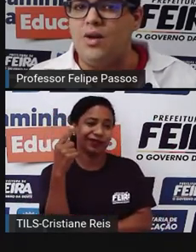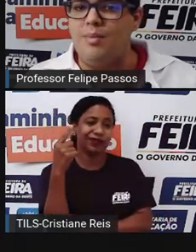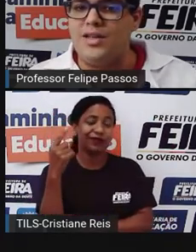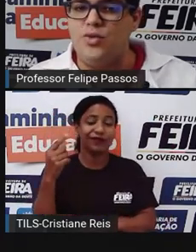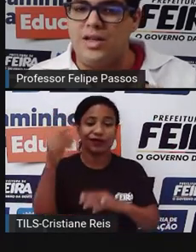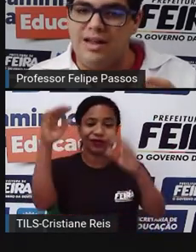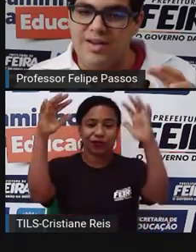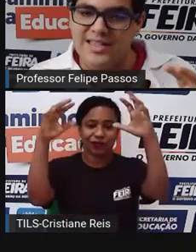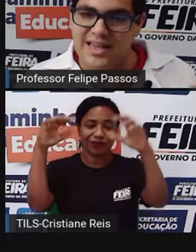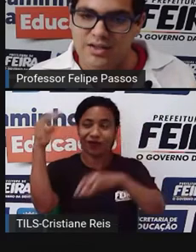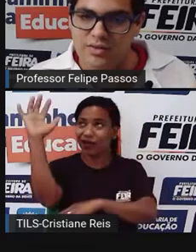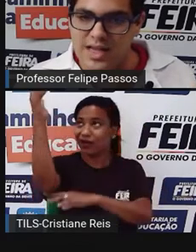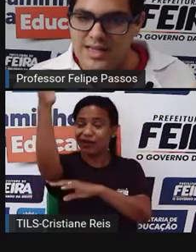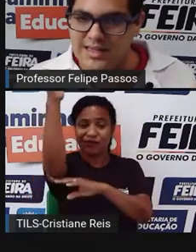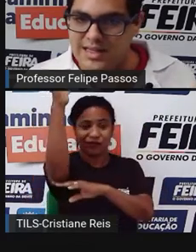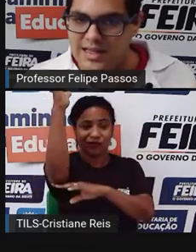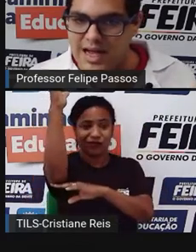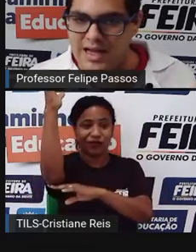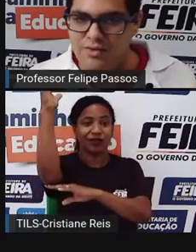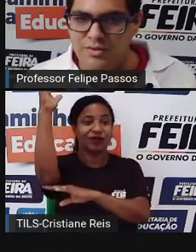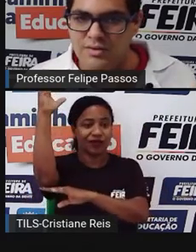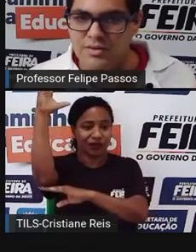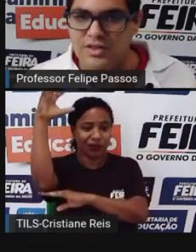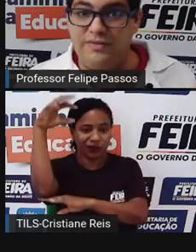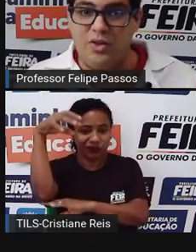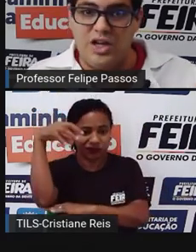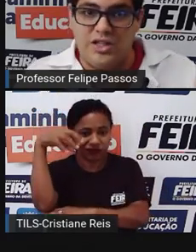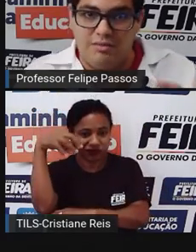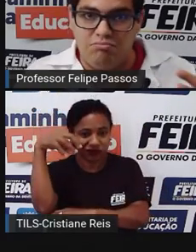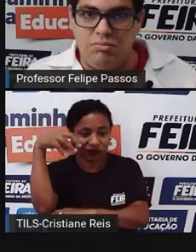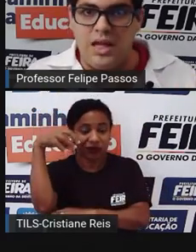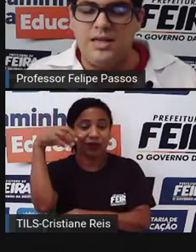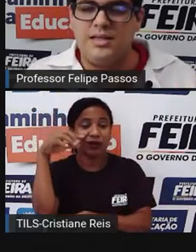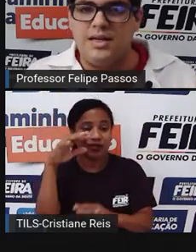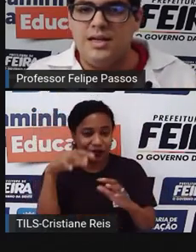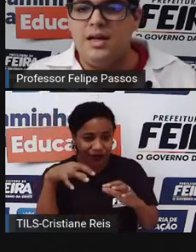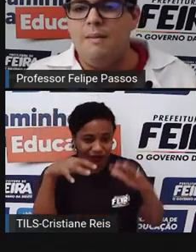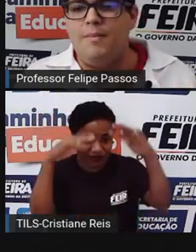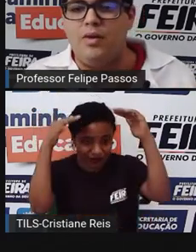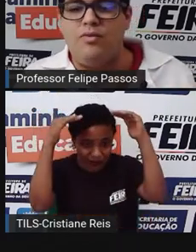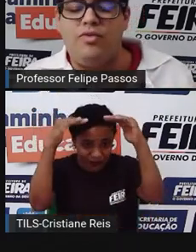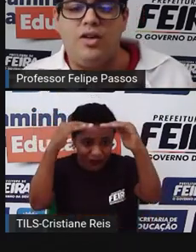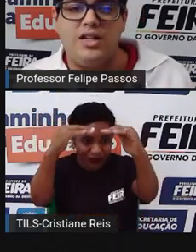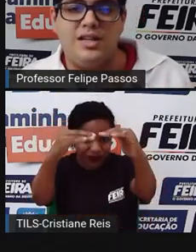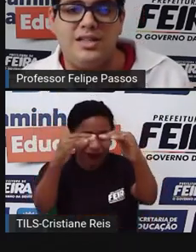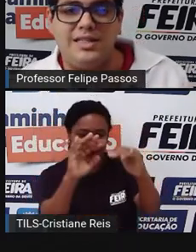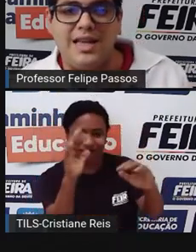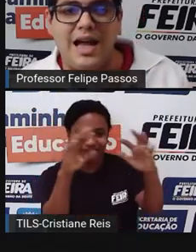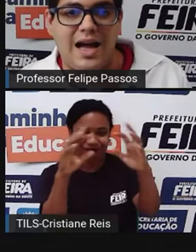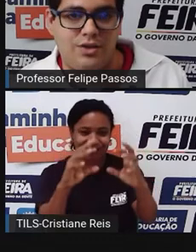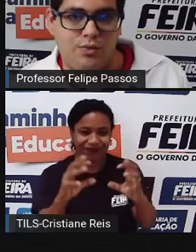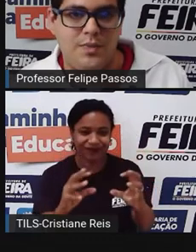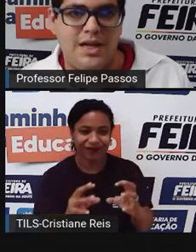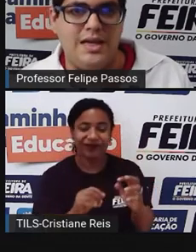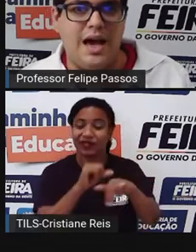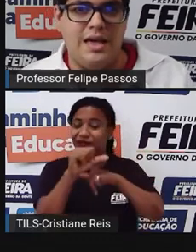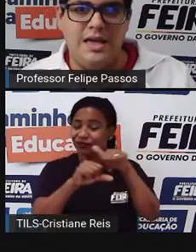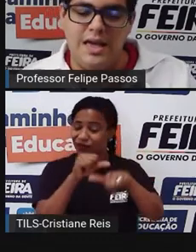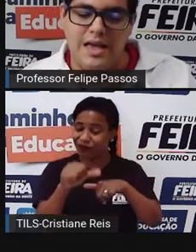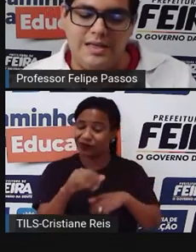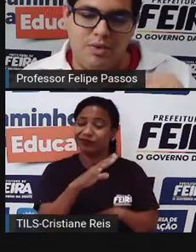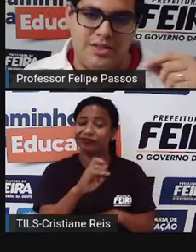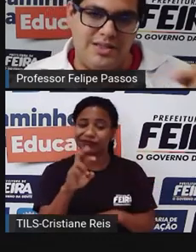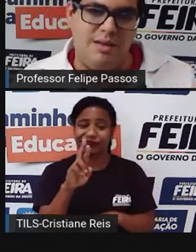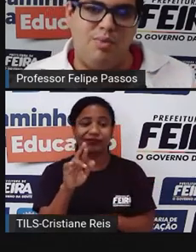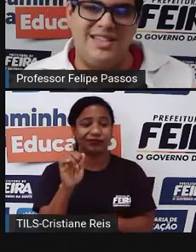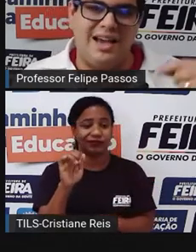Então, a Amazônia vai saindo desse cenário de floresta densa para uma floresta de cerrado. E aí,